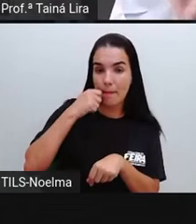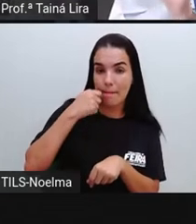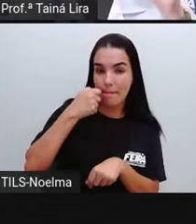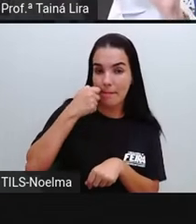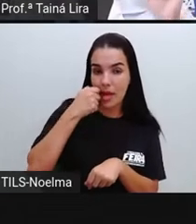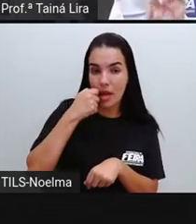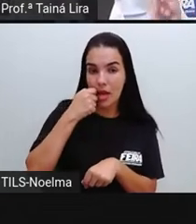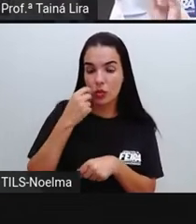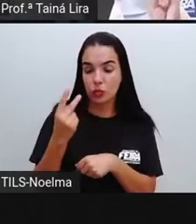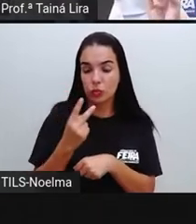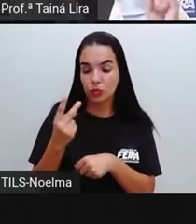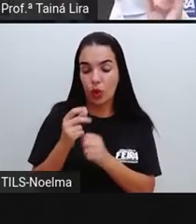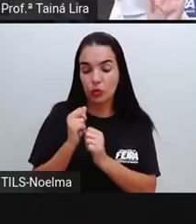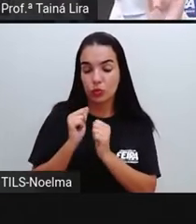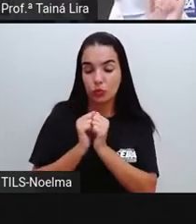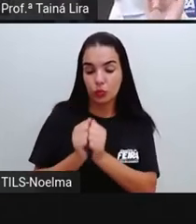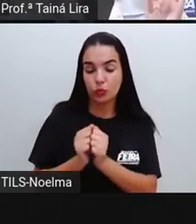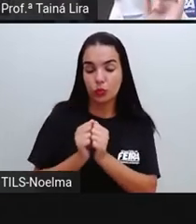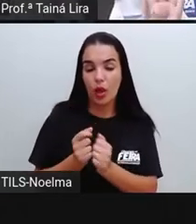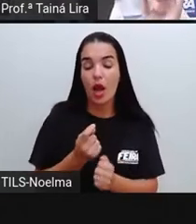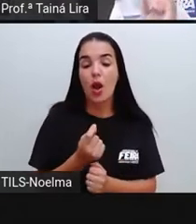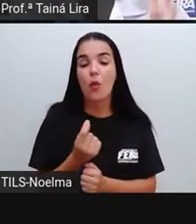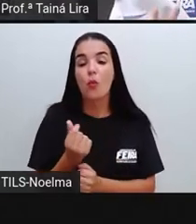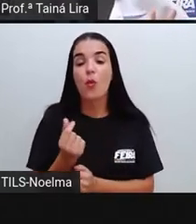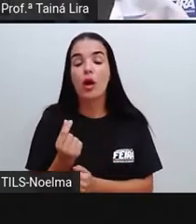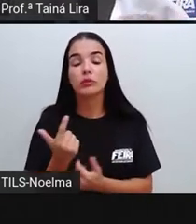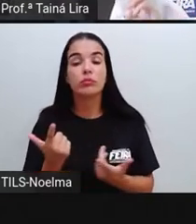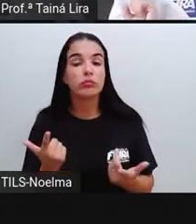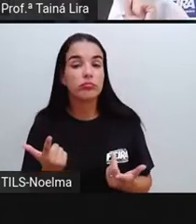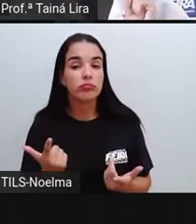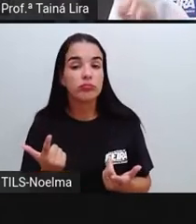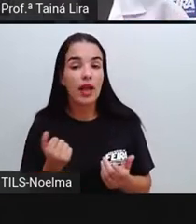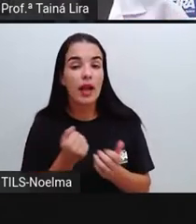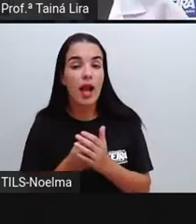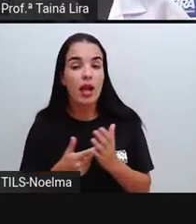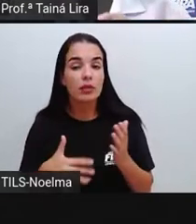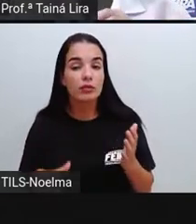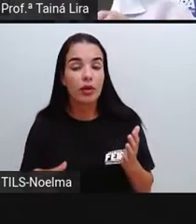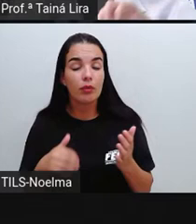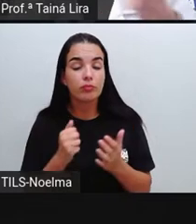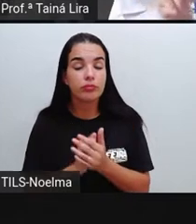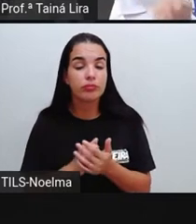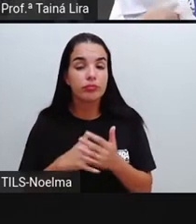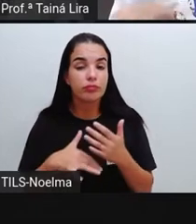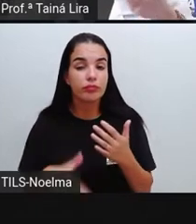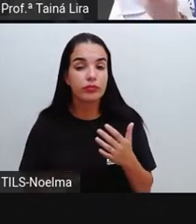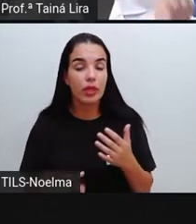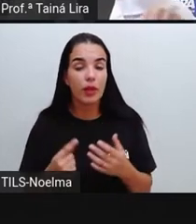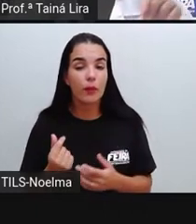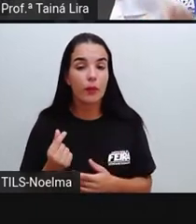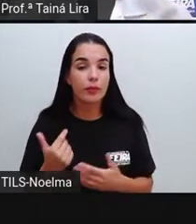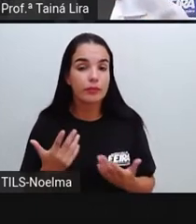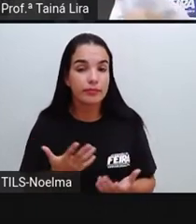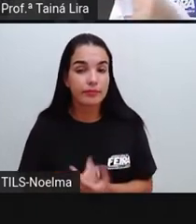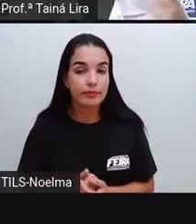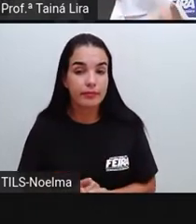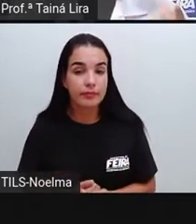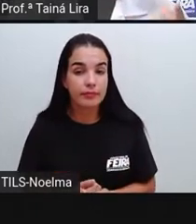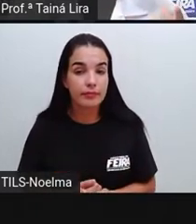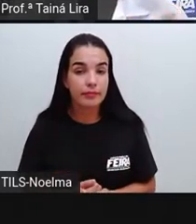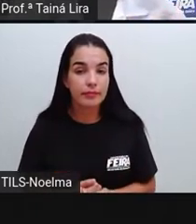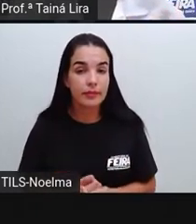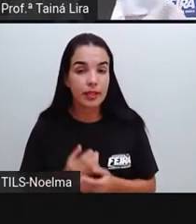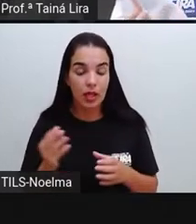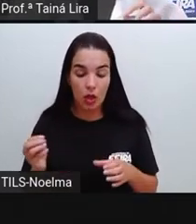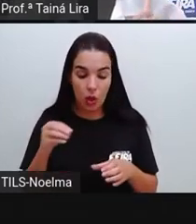achocolatado, que é aquele chocolate que a gente chama, né, em pó, né? Que a gente coloca ali no leite, dissolve.